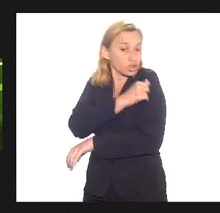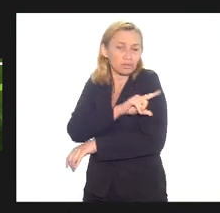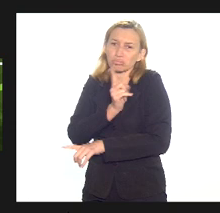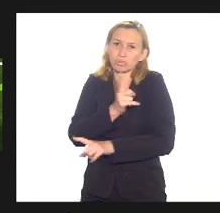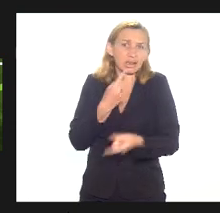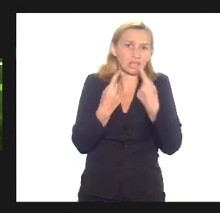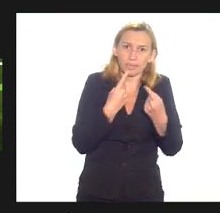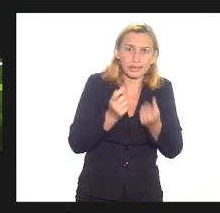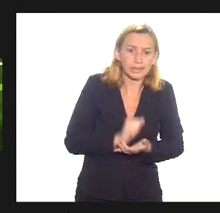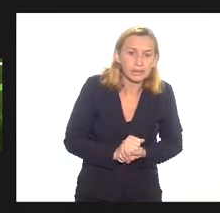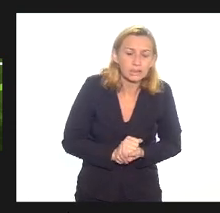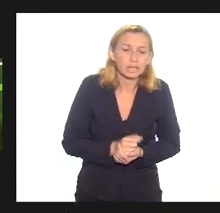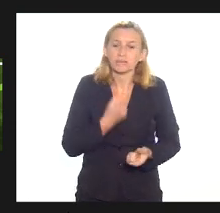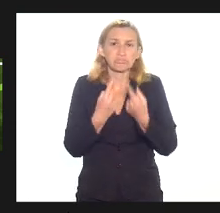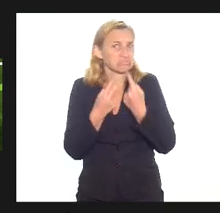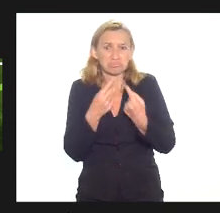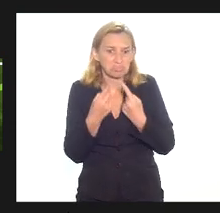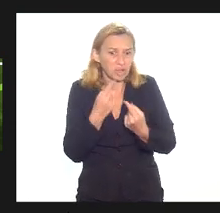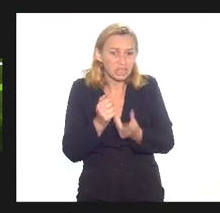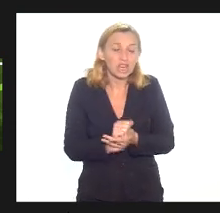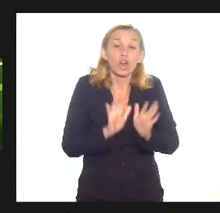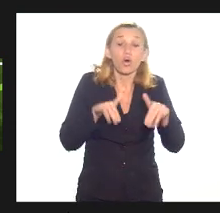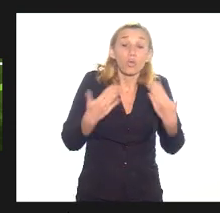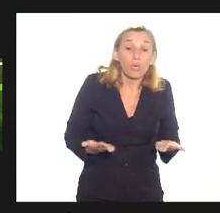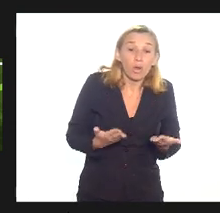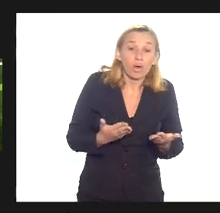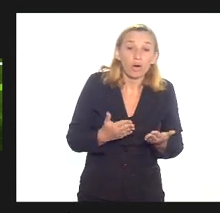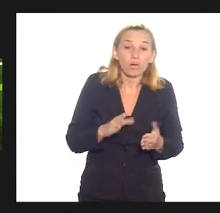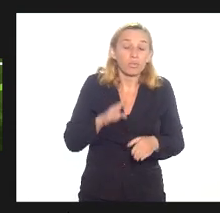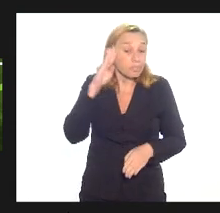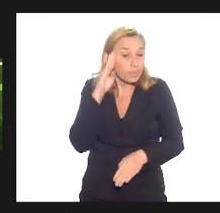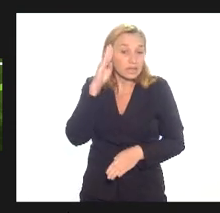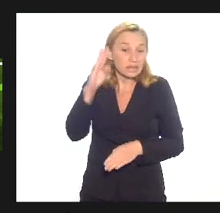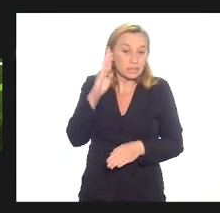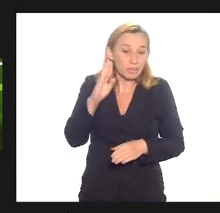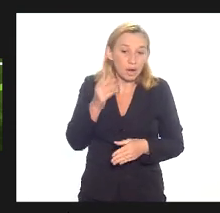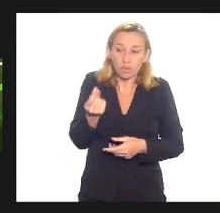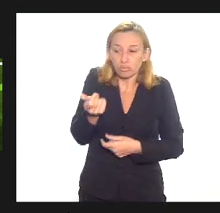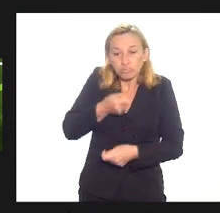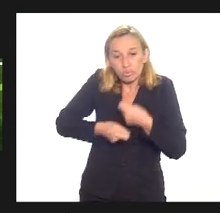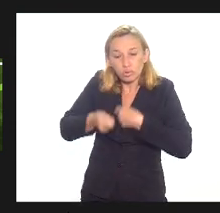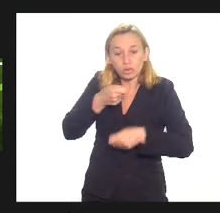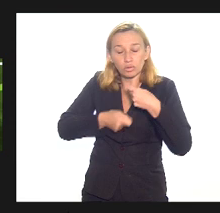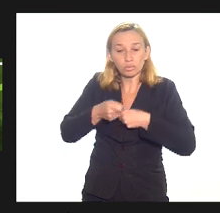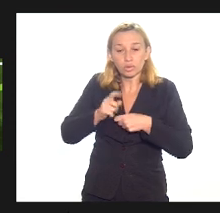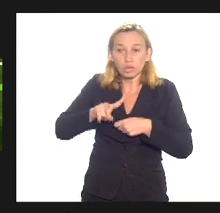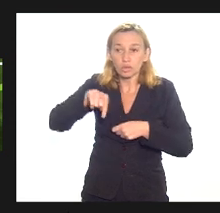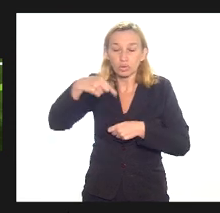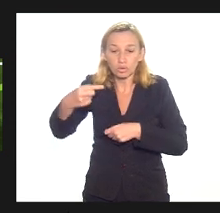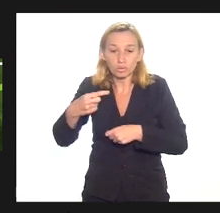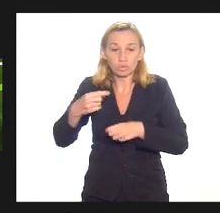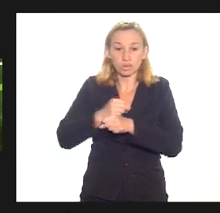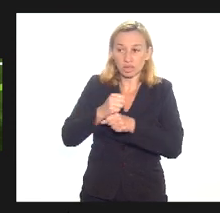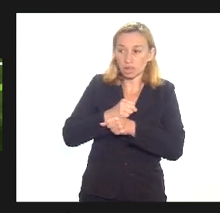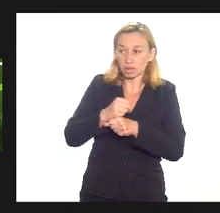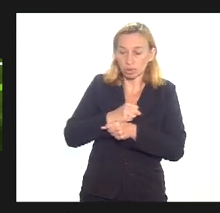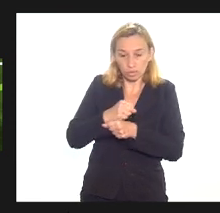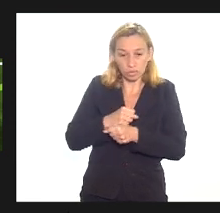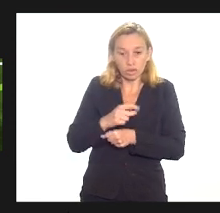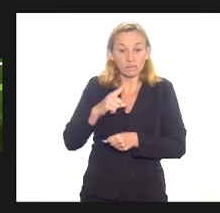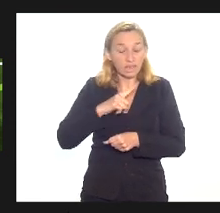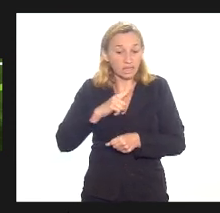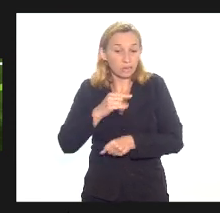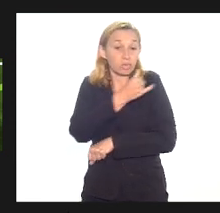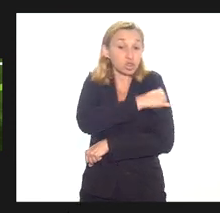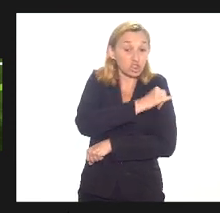debatendo isso a gente não está debatendo qual será a nossa matriz econômica nos próximos anos o que a gente vai trazer para o Rio de